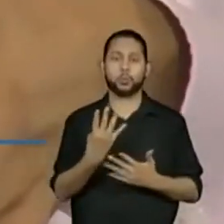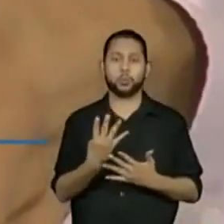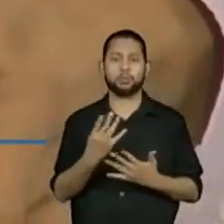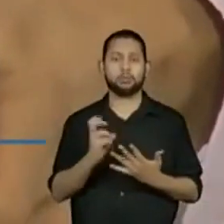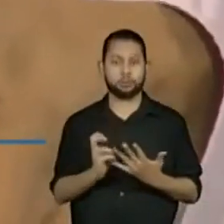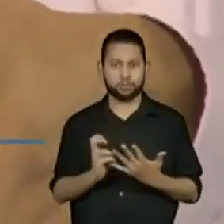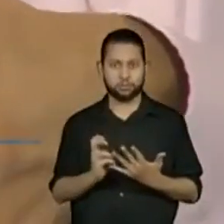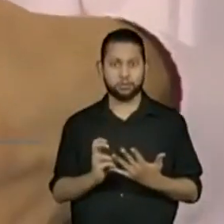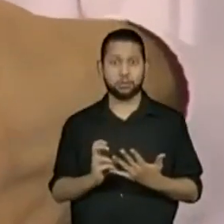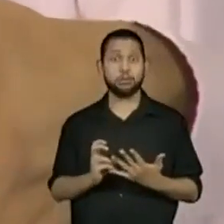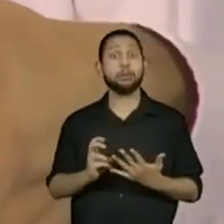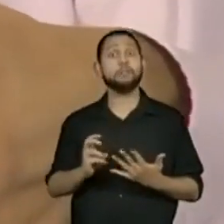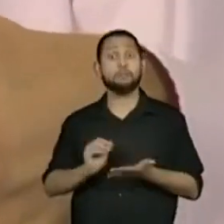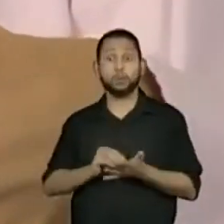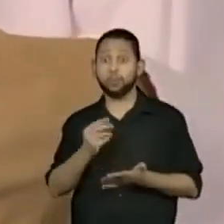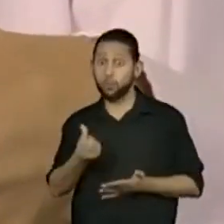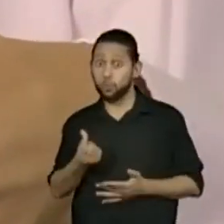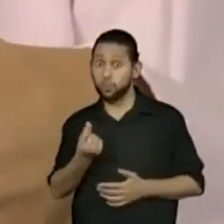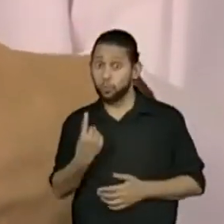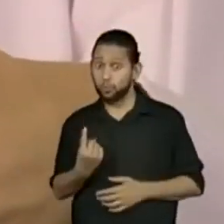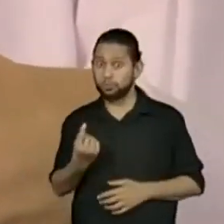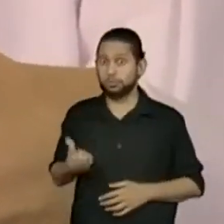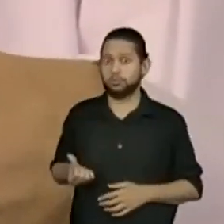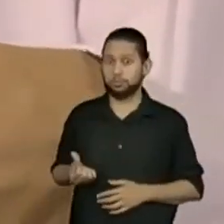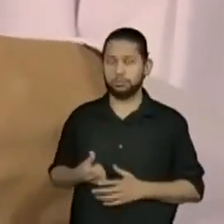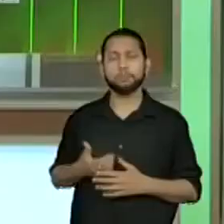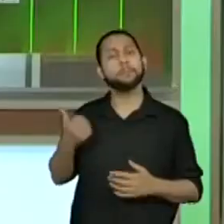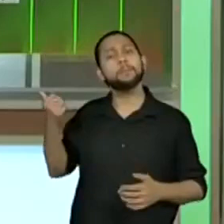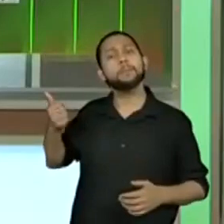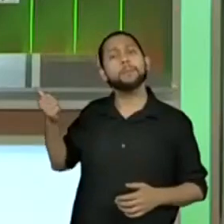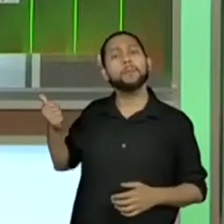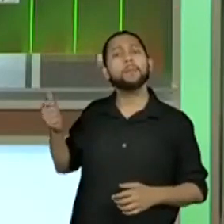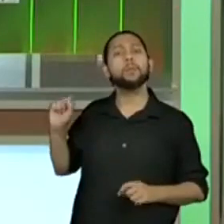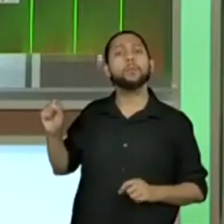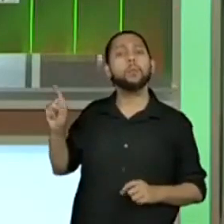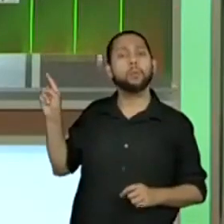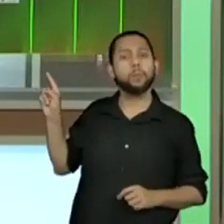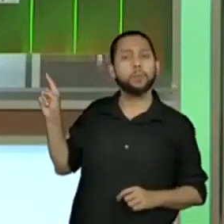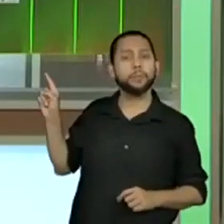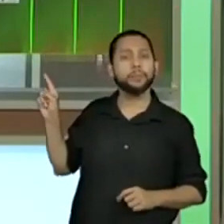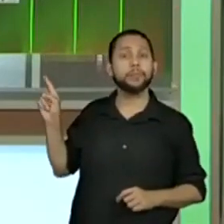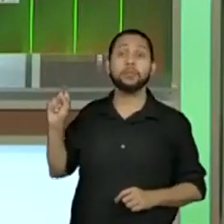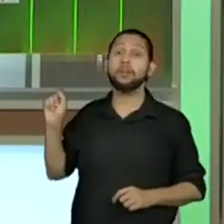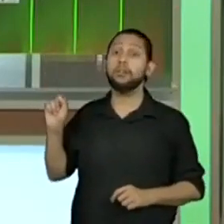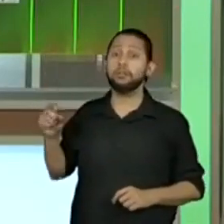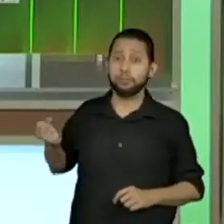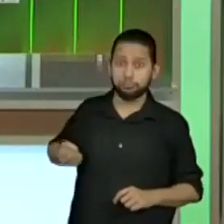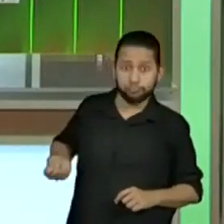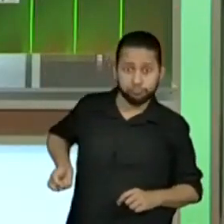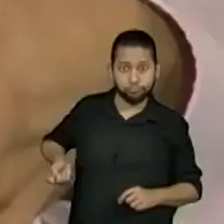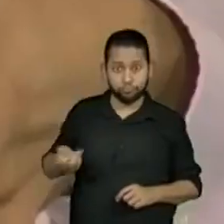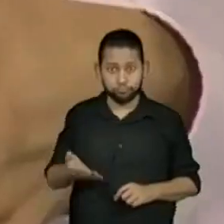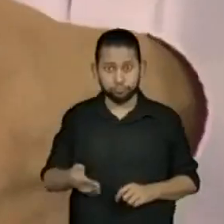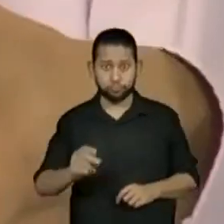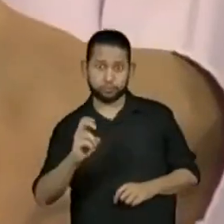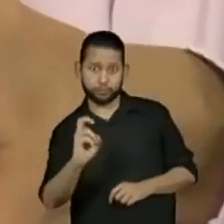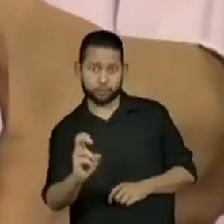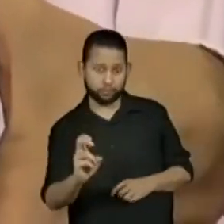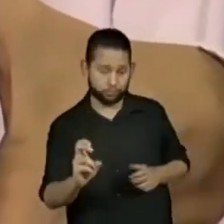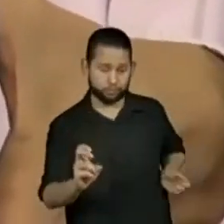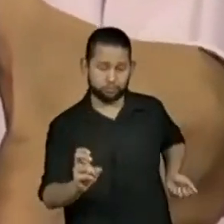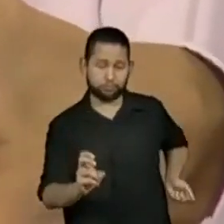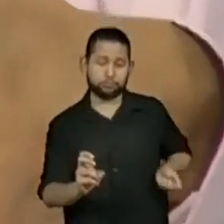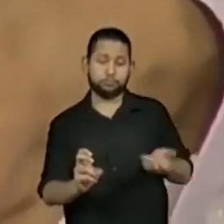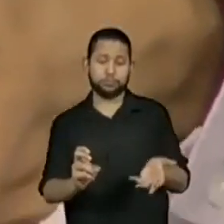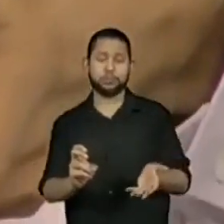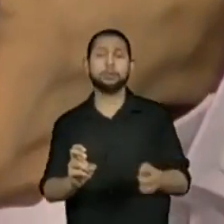Temos aqui a face número 5 do primeiro dado. O segundo dado deve cair com qual face para que se totalize 7?